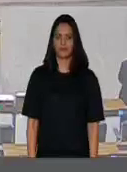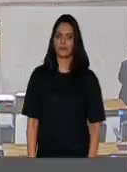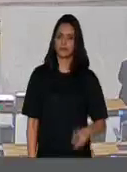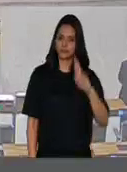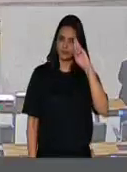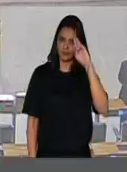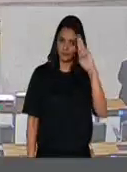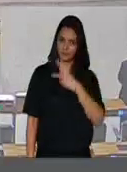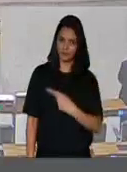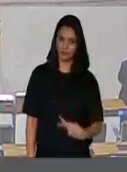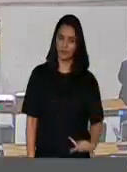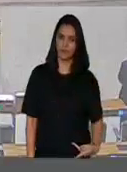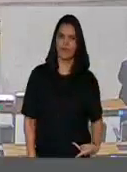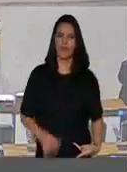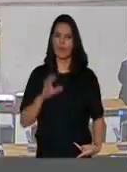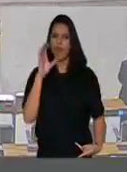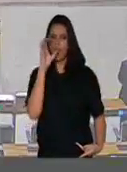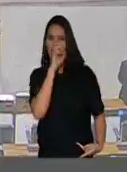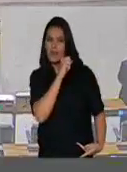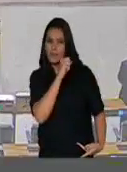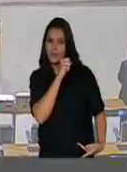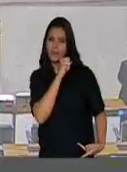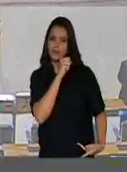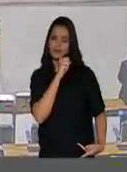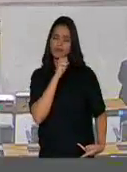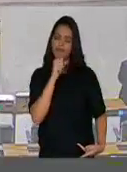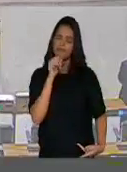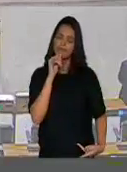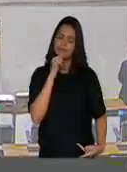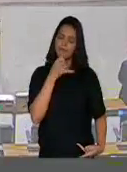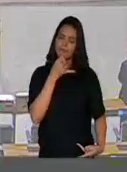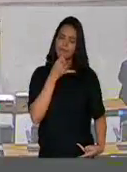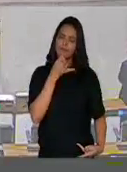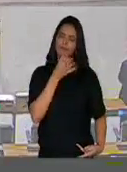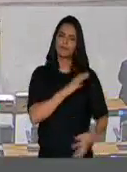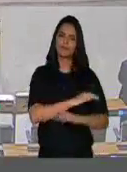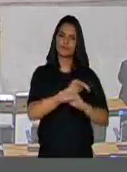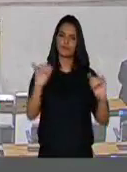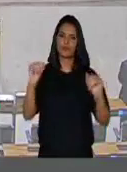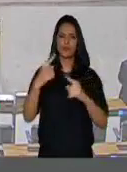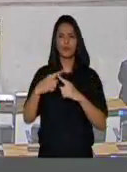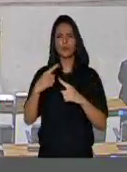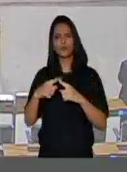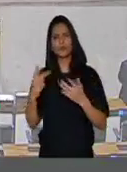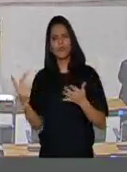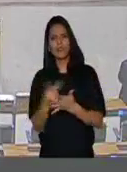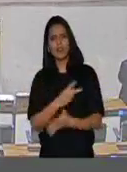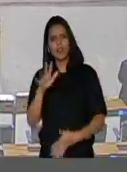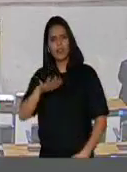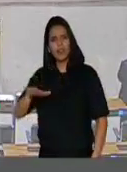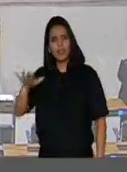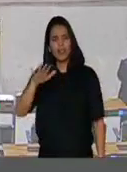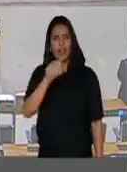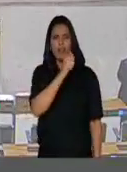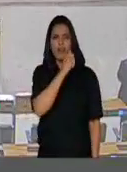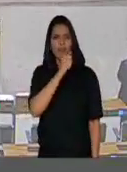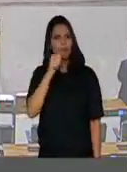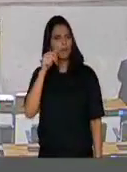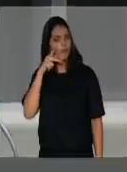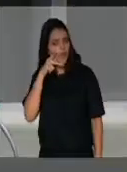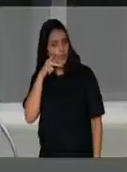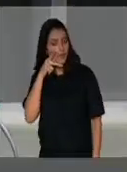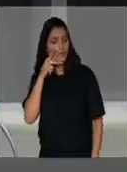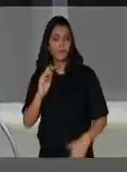Presidente, faço um rápido e triste registro sobre a situação da saúde pública no Amapá. A empresa